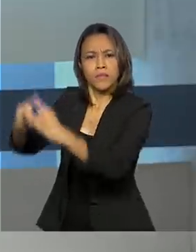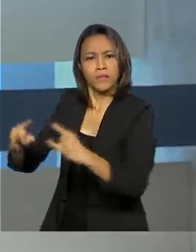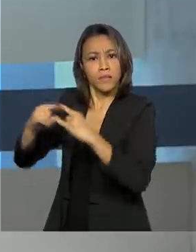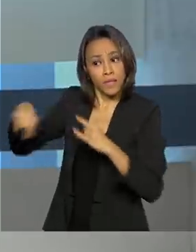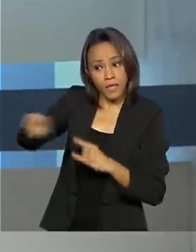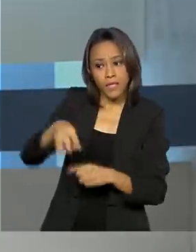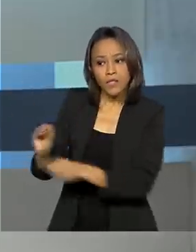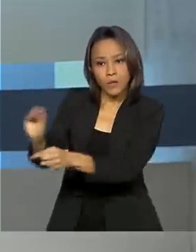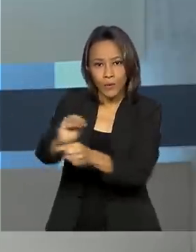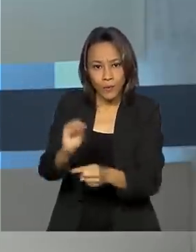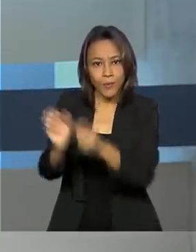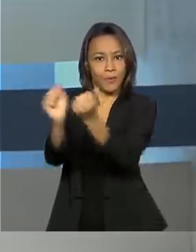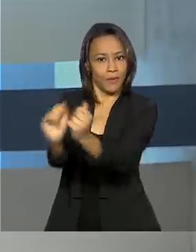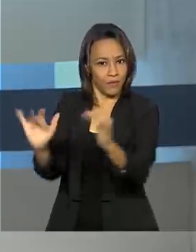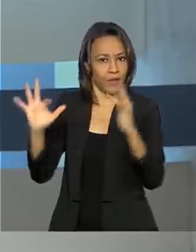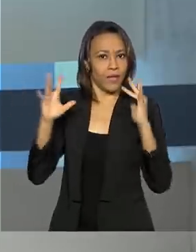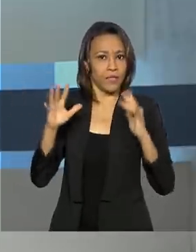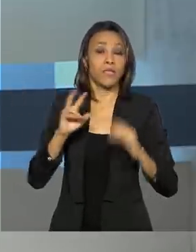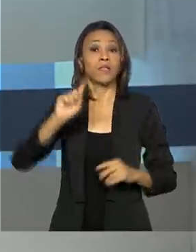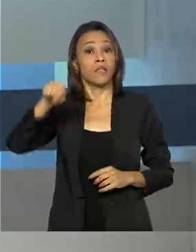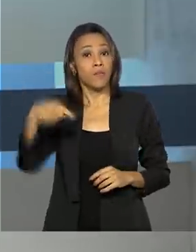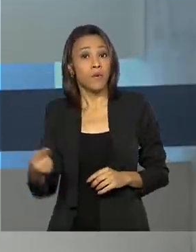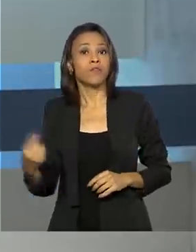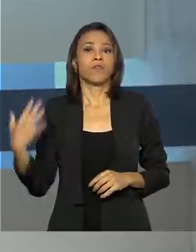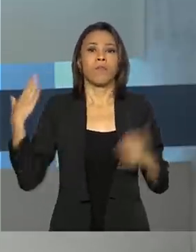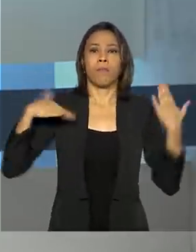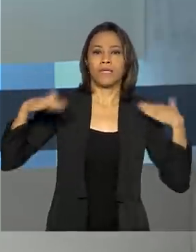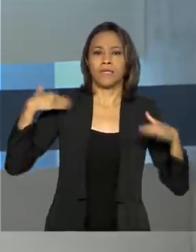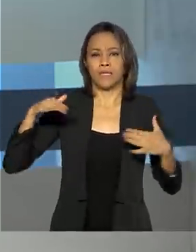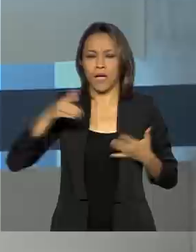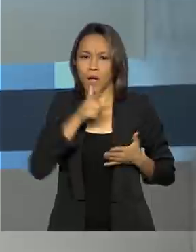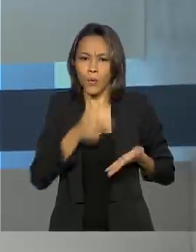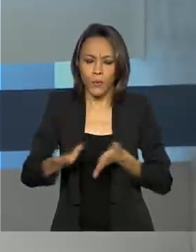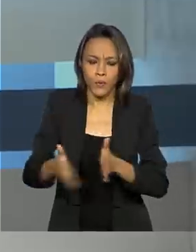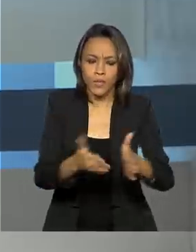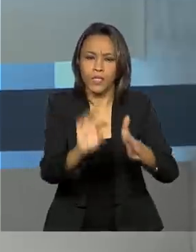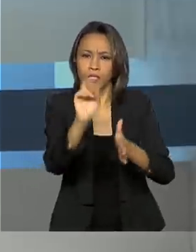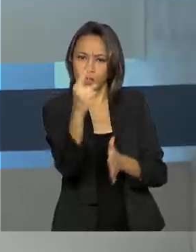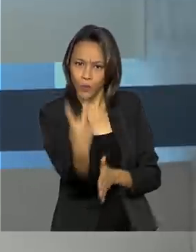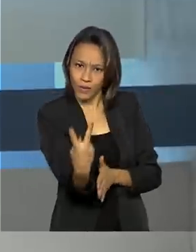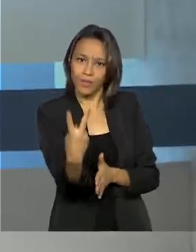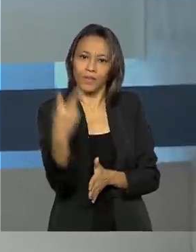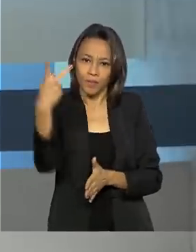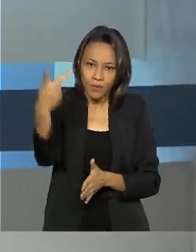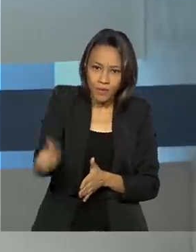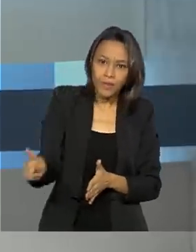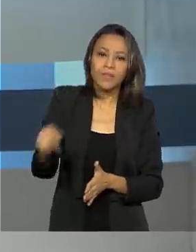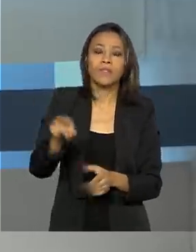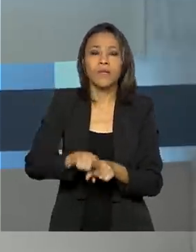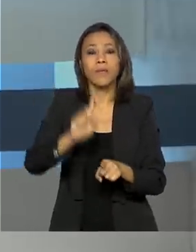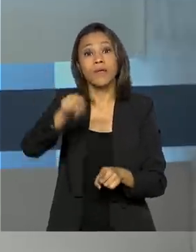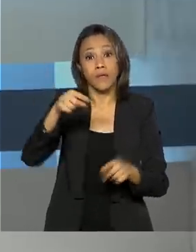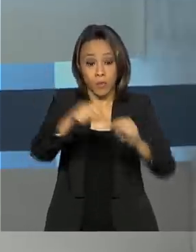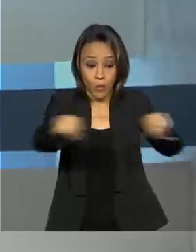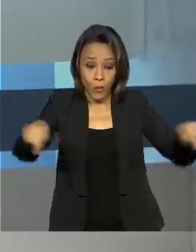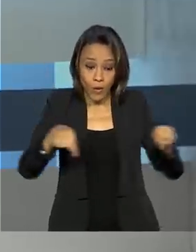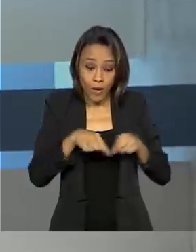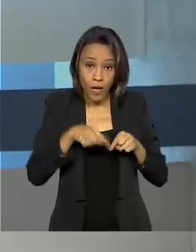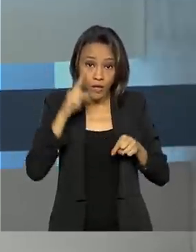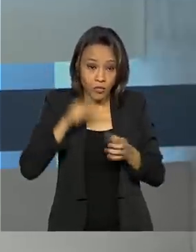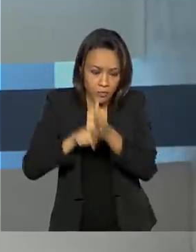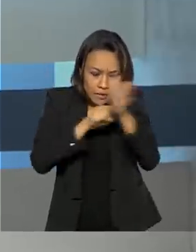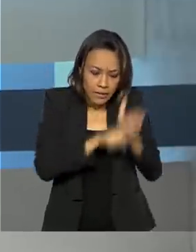conservam a floresta. Eles também farão um passeio pelo Rio Negro e Rio Solimões e visitam o Laboratório de Investigação de Crimes